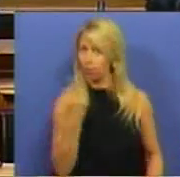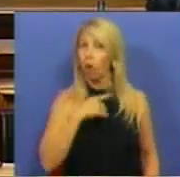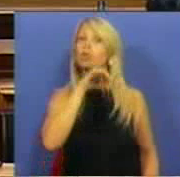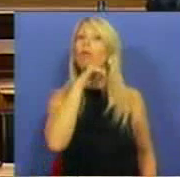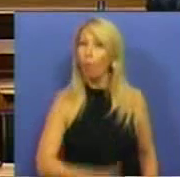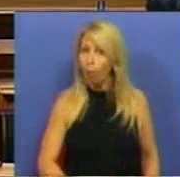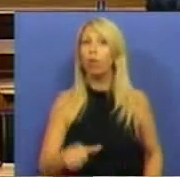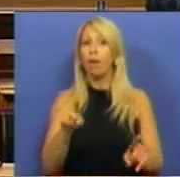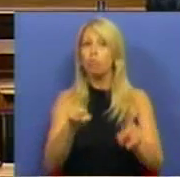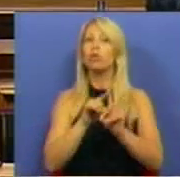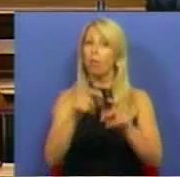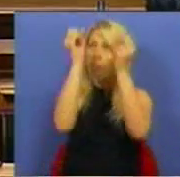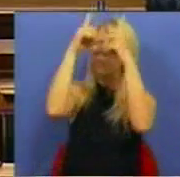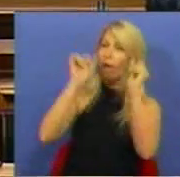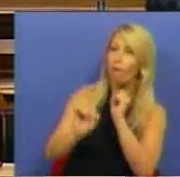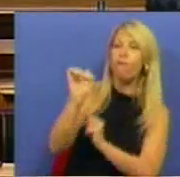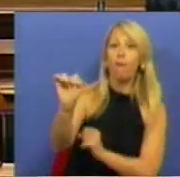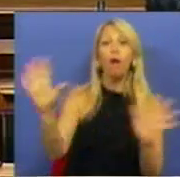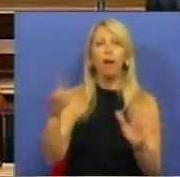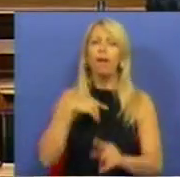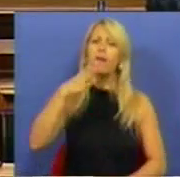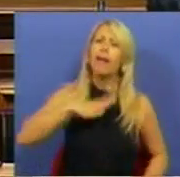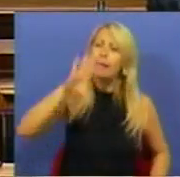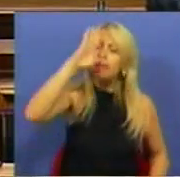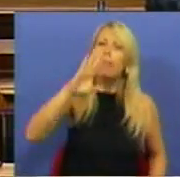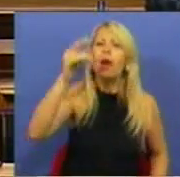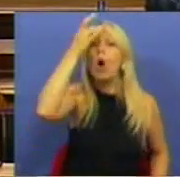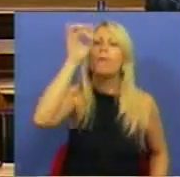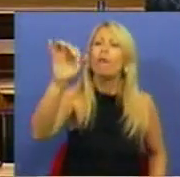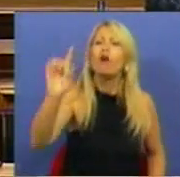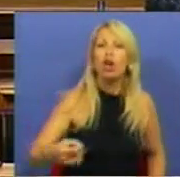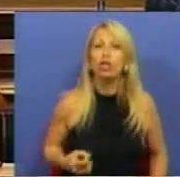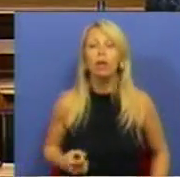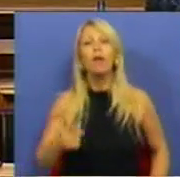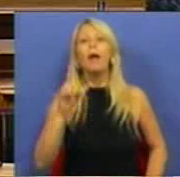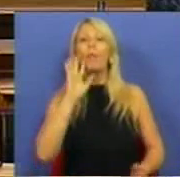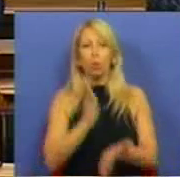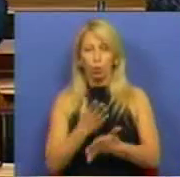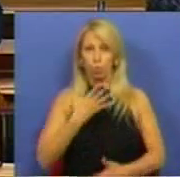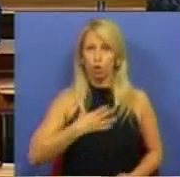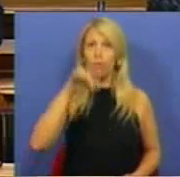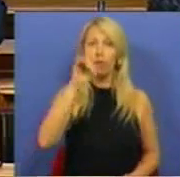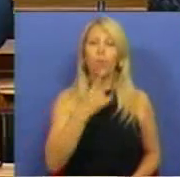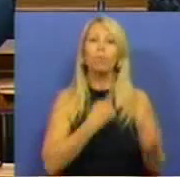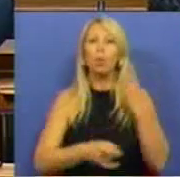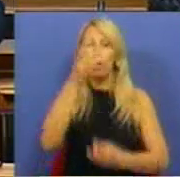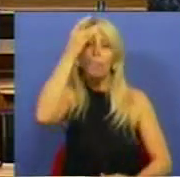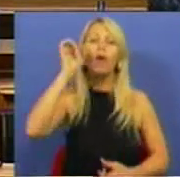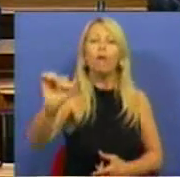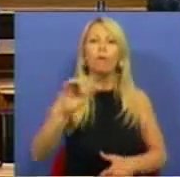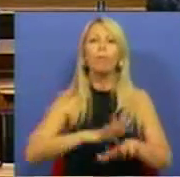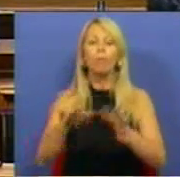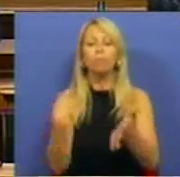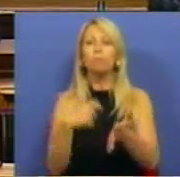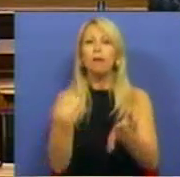perspectiva e gostaríamos de saber a sua opinião. Finalmente, gostava de lhe perguntar também a opinião sobre a ideia de uma